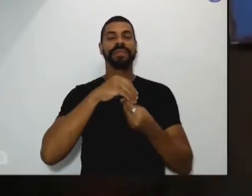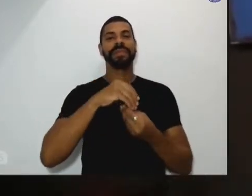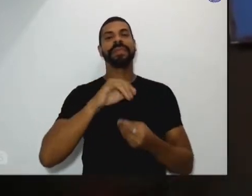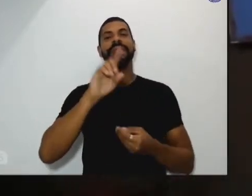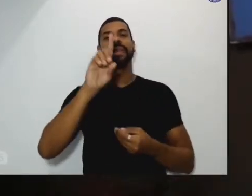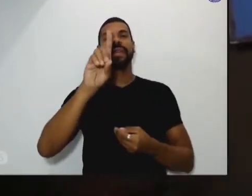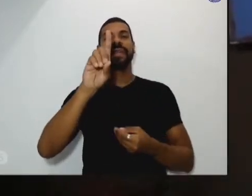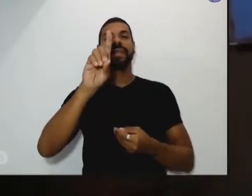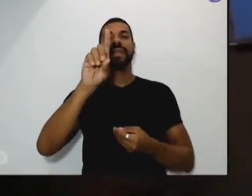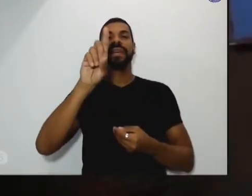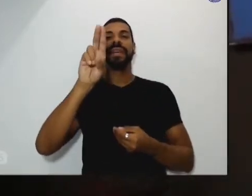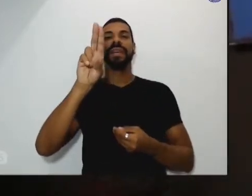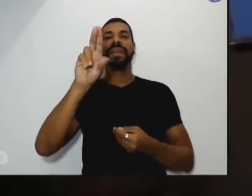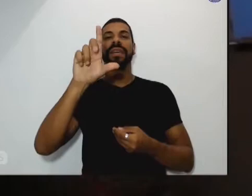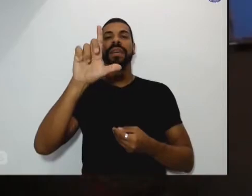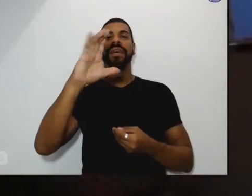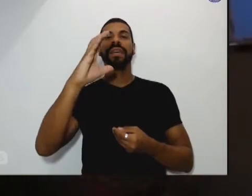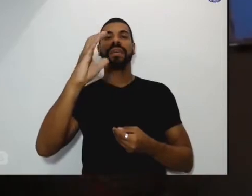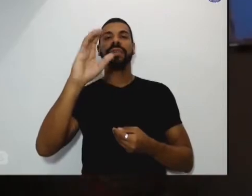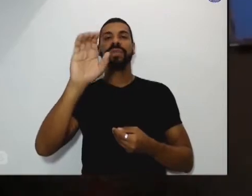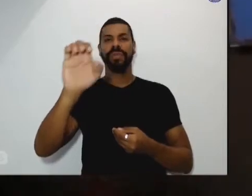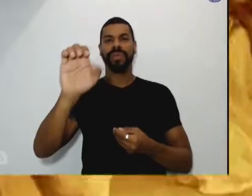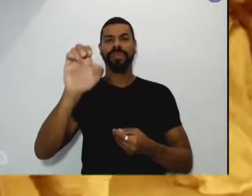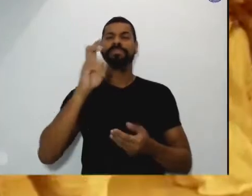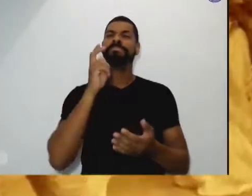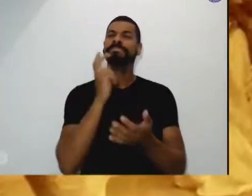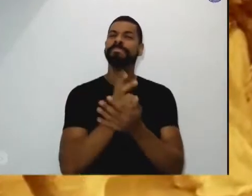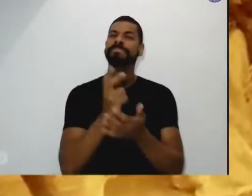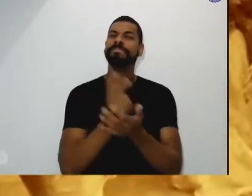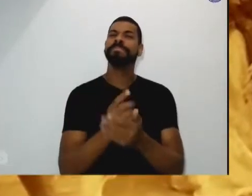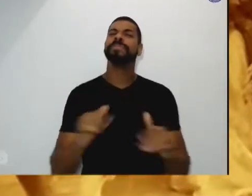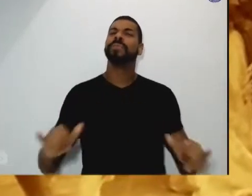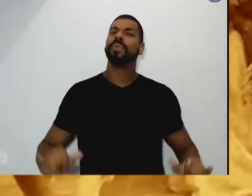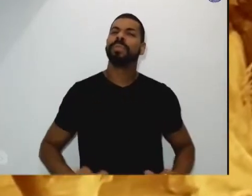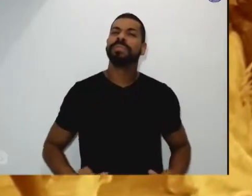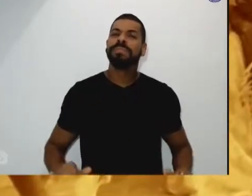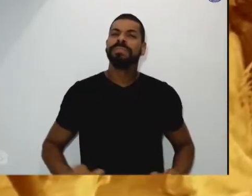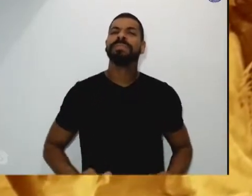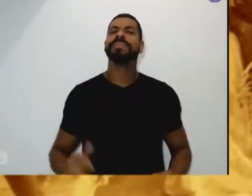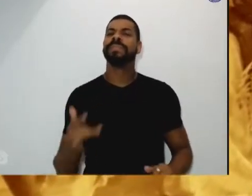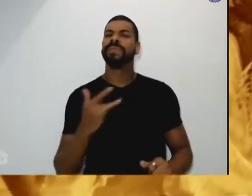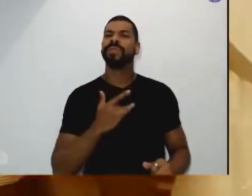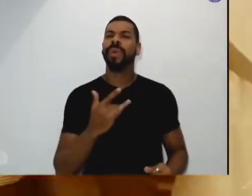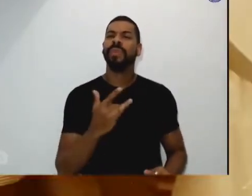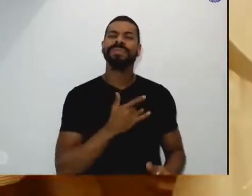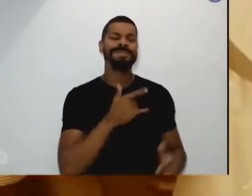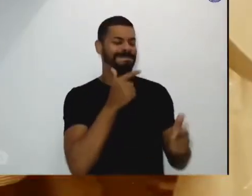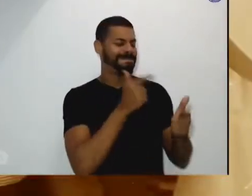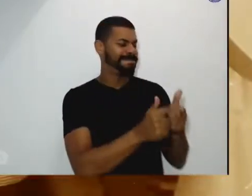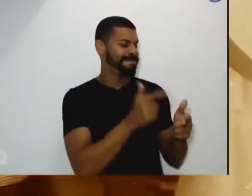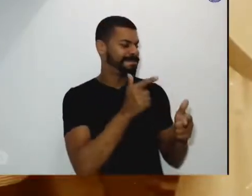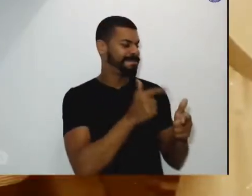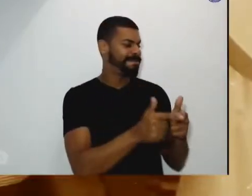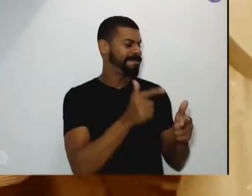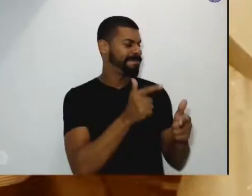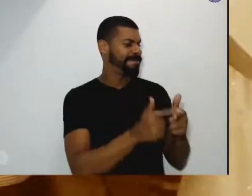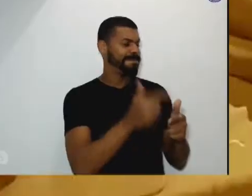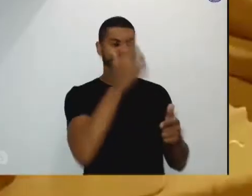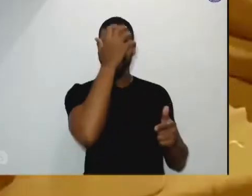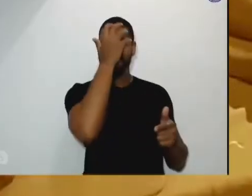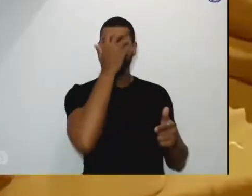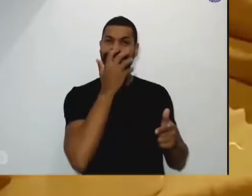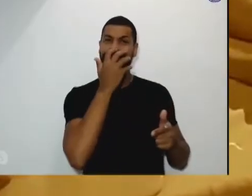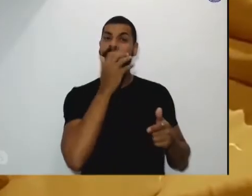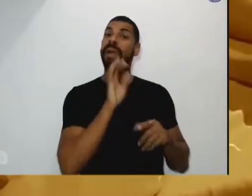Santa Dulce, mesmo com problemas graves de saúde, cuidou das famílias de operários e desempregados e de todos que lhe pediam ajuda.